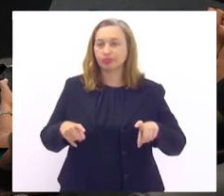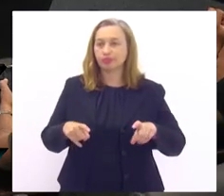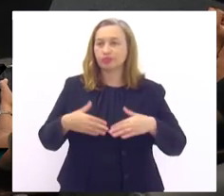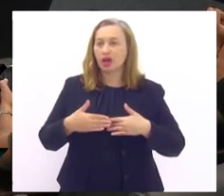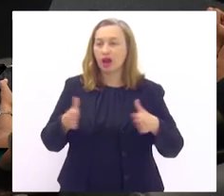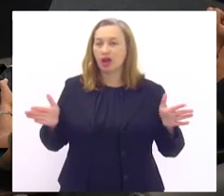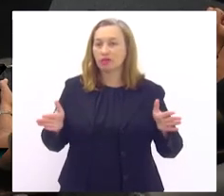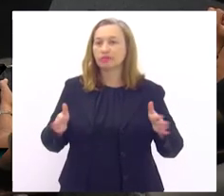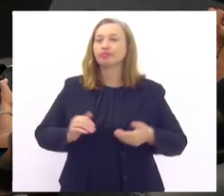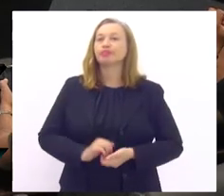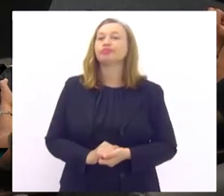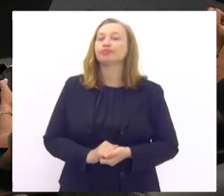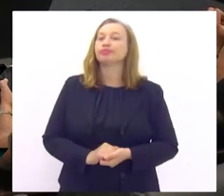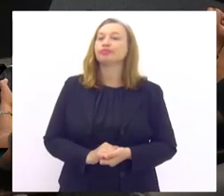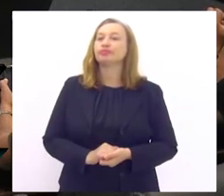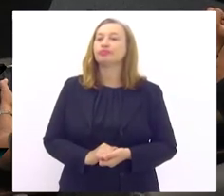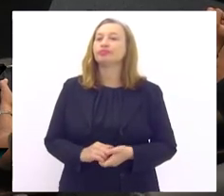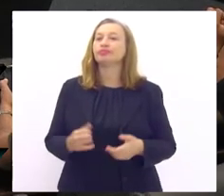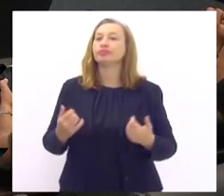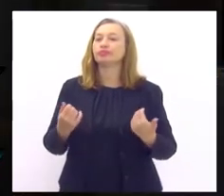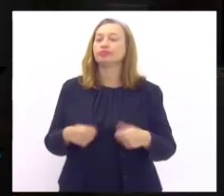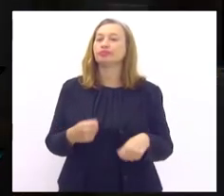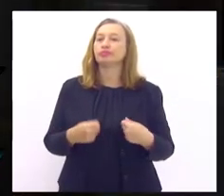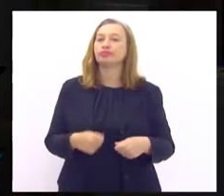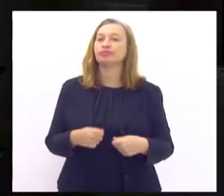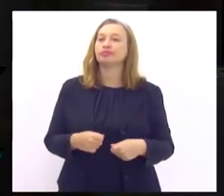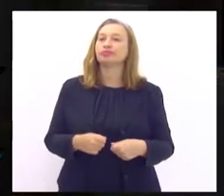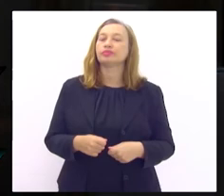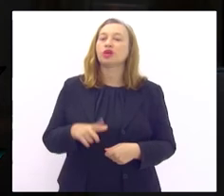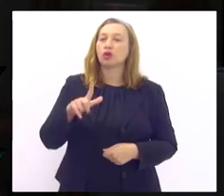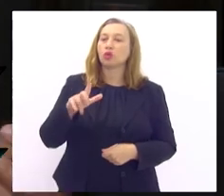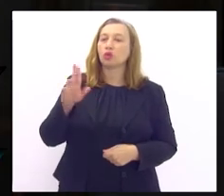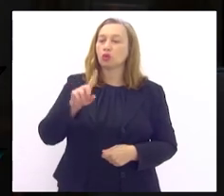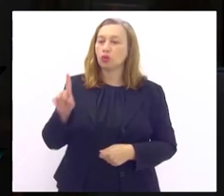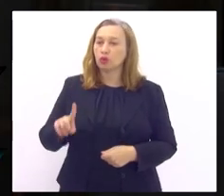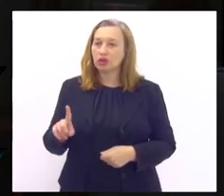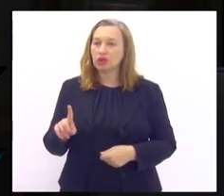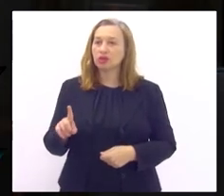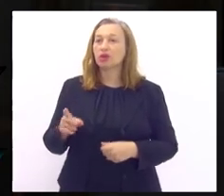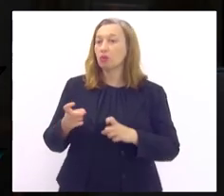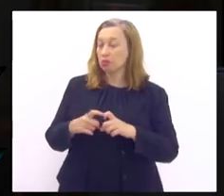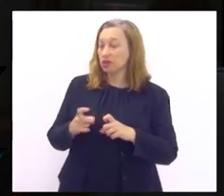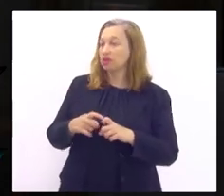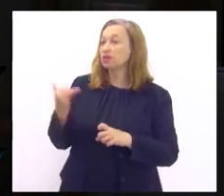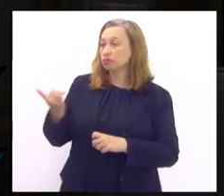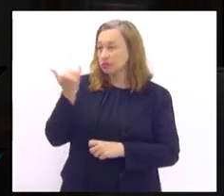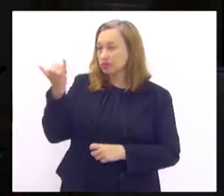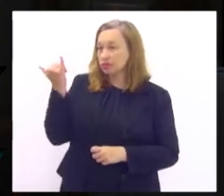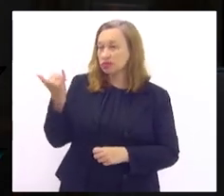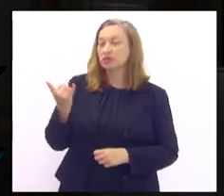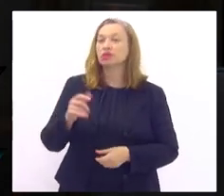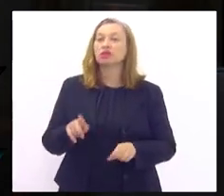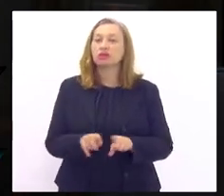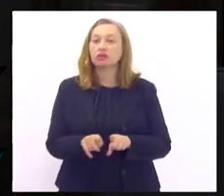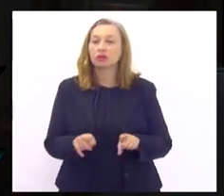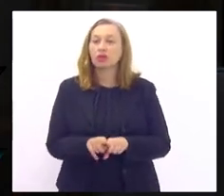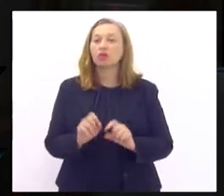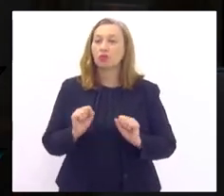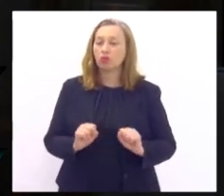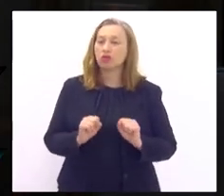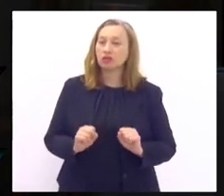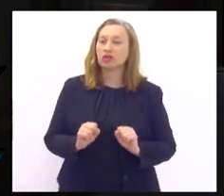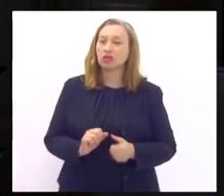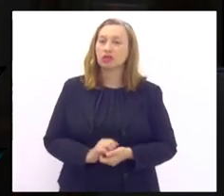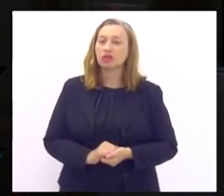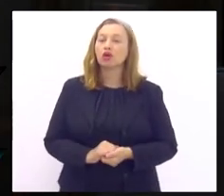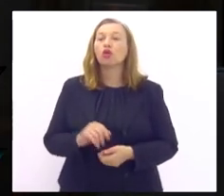aberto a demandas tanto Luiz tanto ao médico acho que isso é muito importante a gente também poder fazer